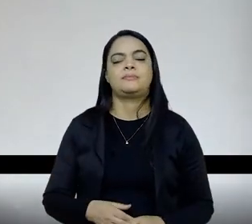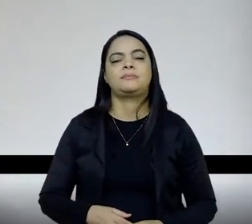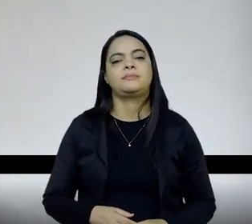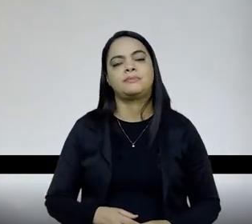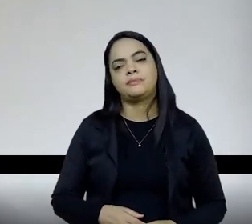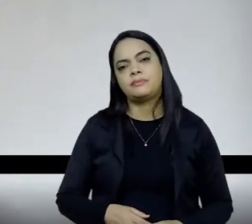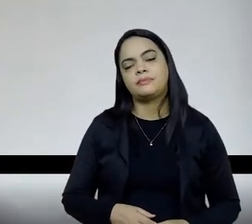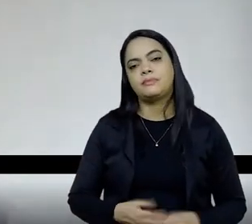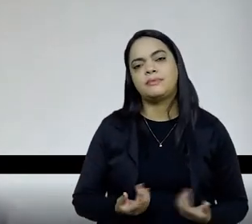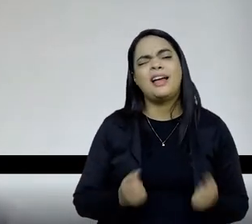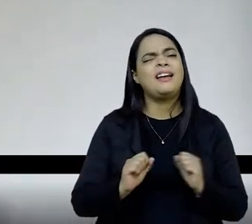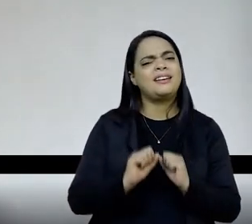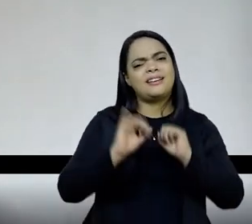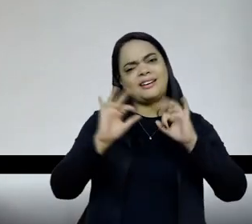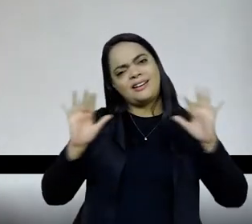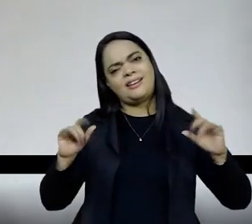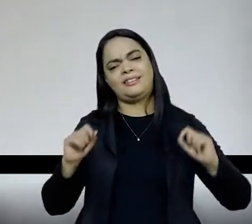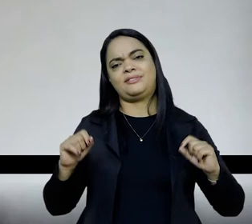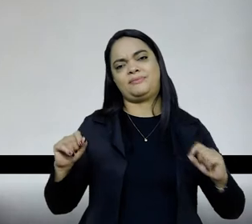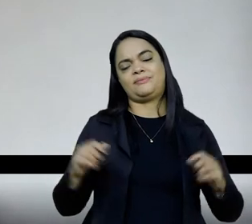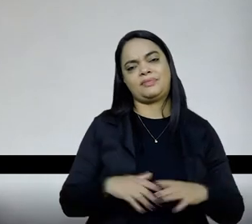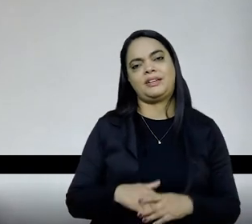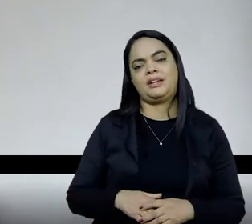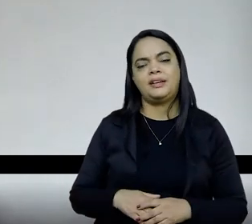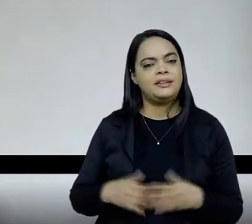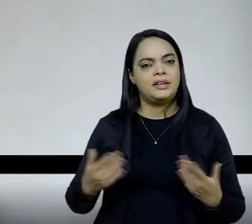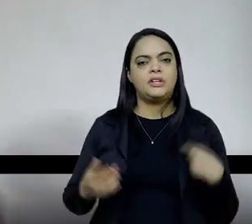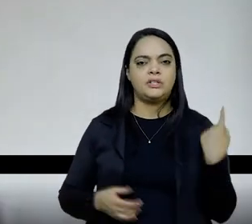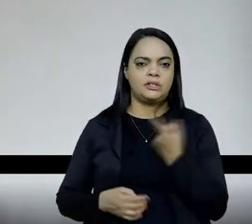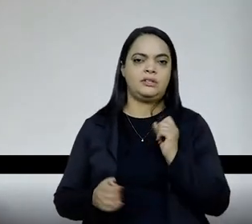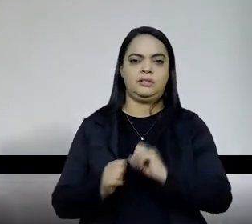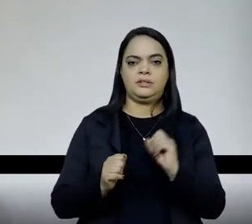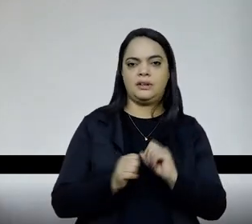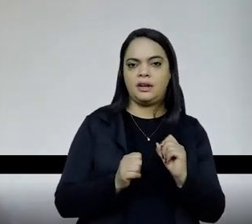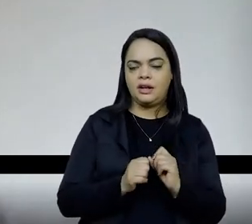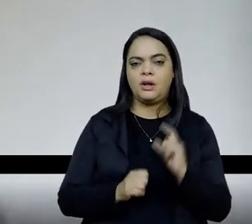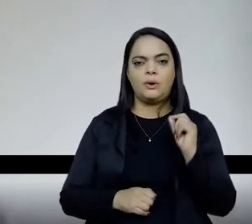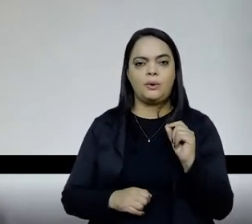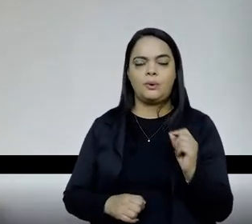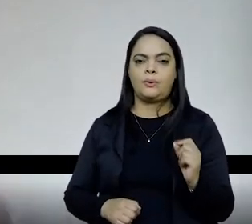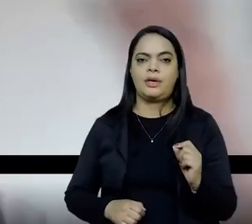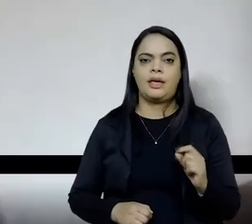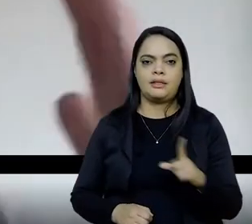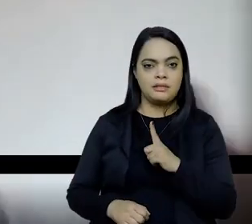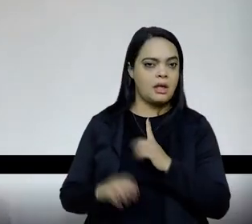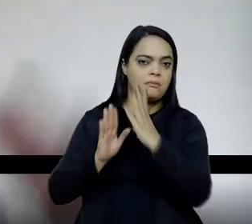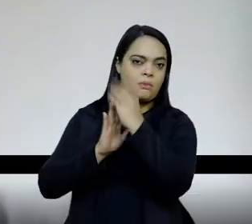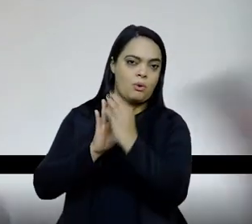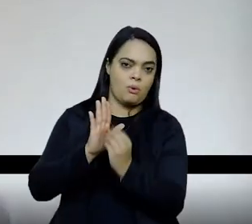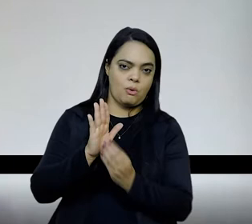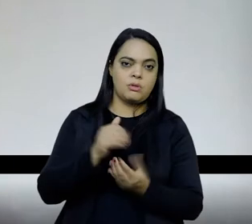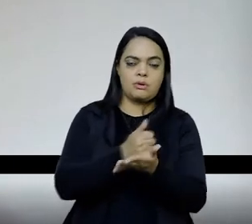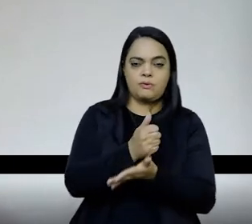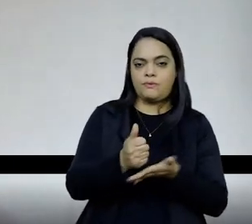É claro que isso é um modo de falar, já que, no que a gente está fazendo, a forma é um conteúdo fundamental, ou seja, a